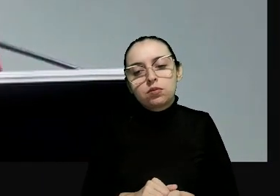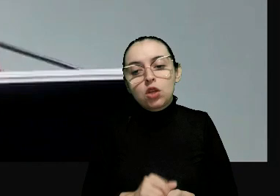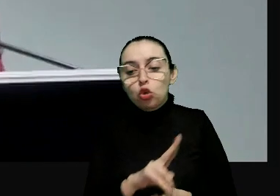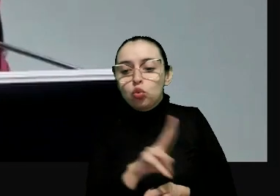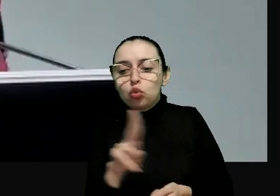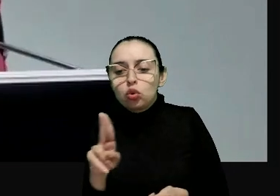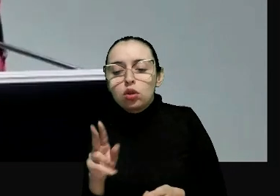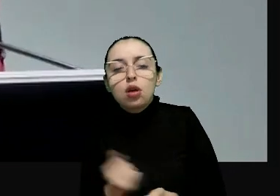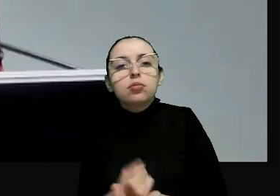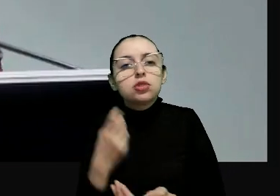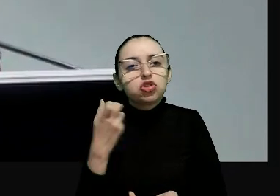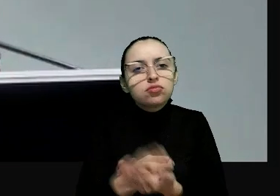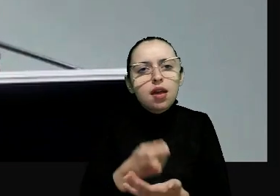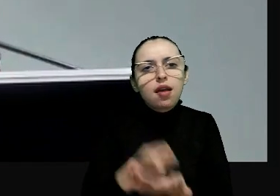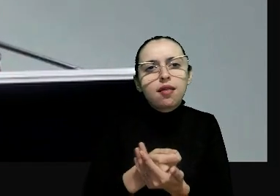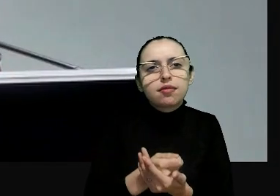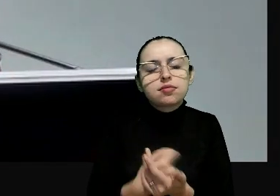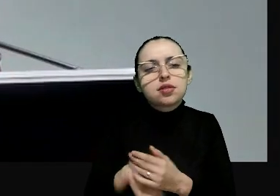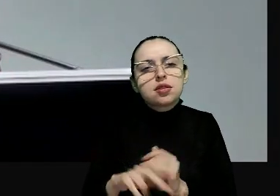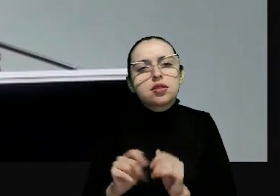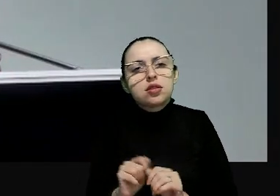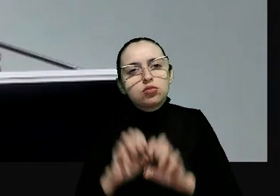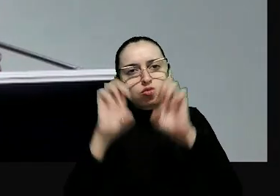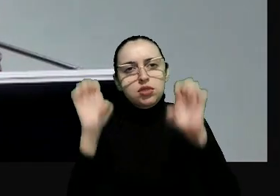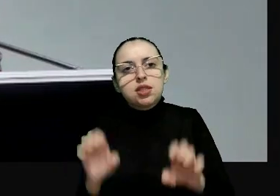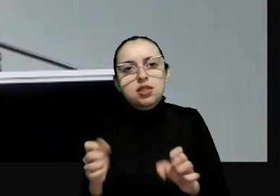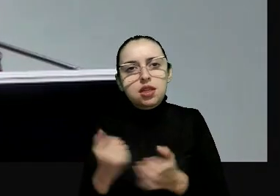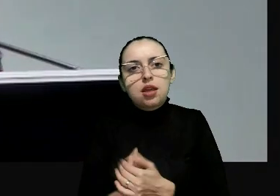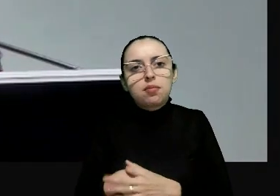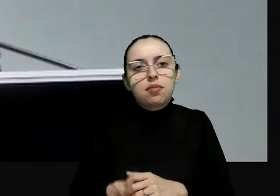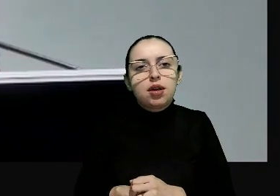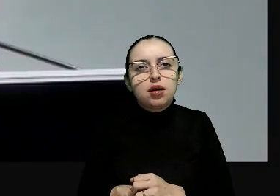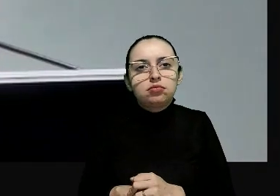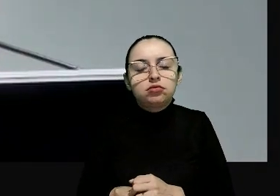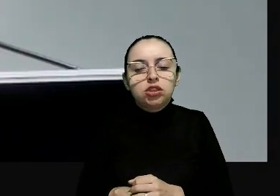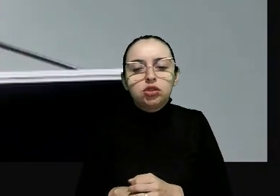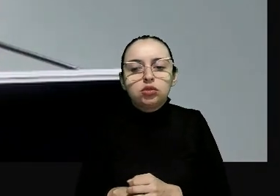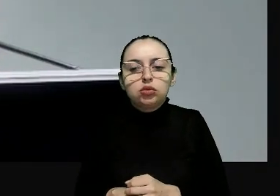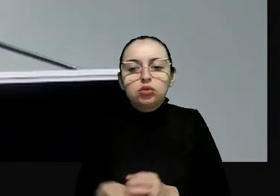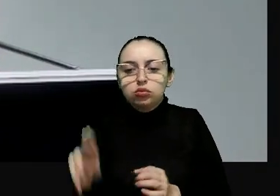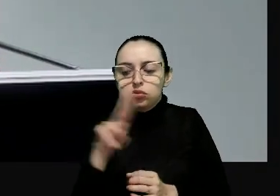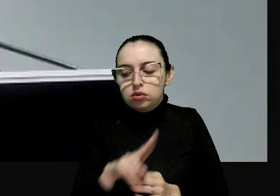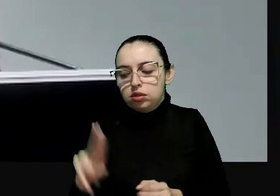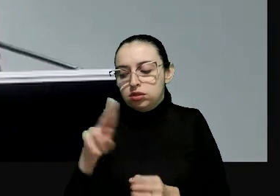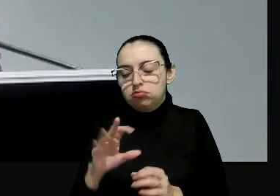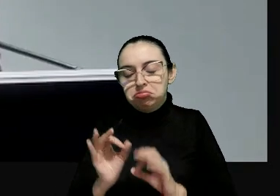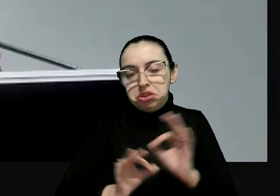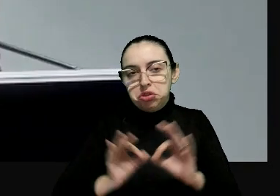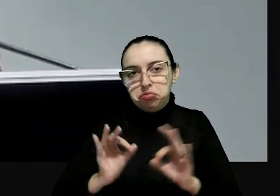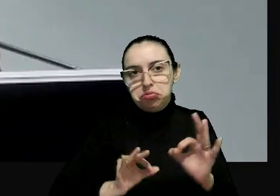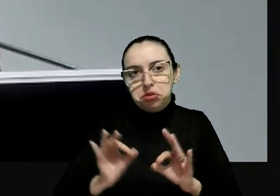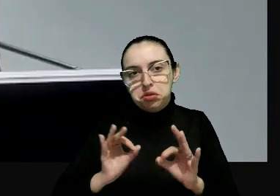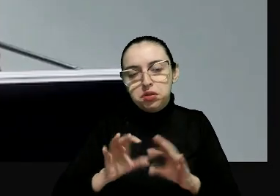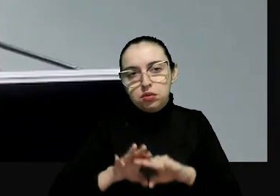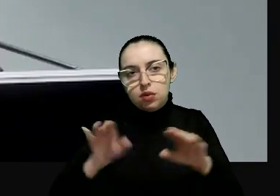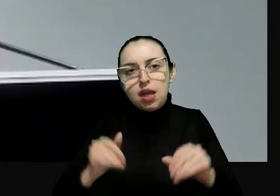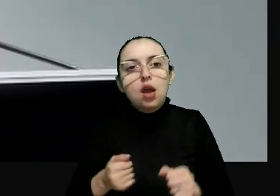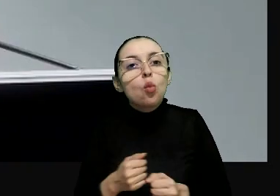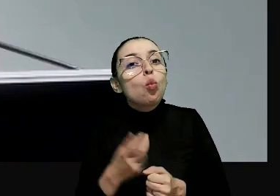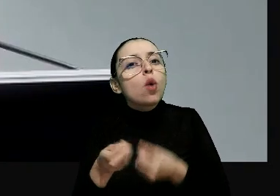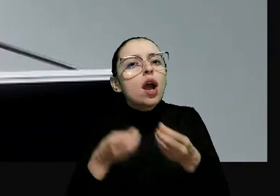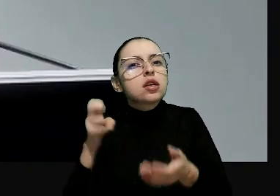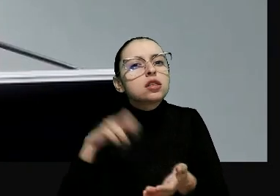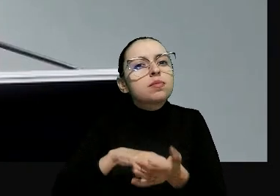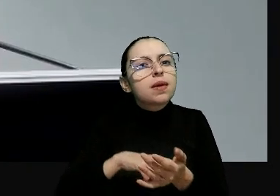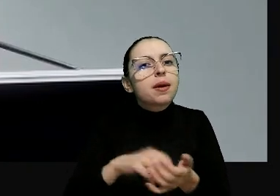E aí, em nome das garantias de não repetição, o sistema interamericano tem impulsionado reformas estruturais. Caso